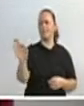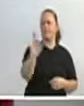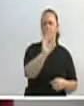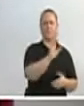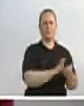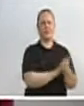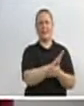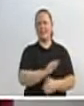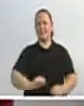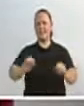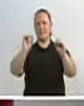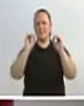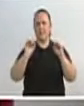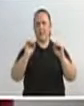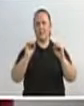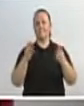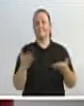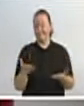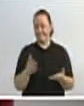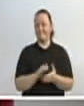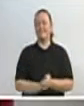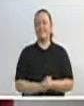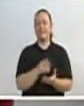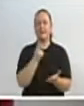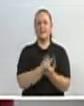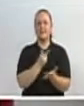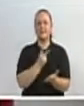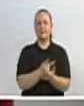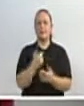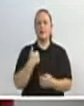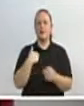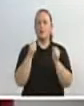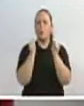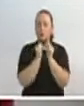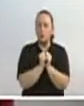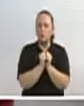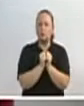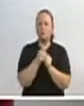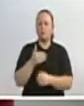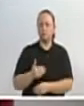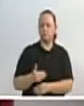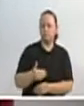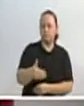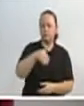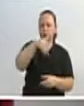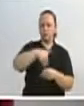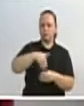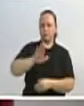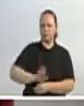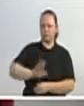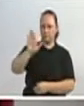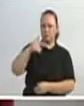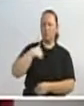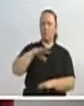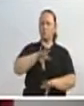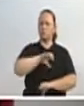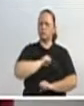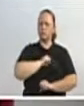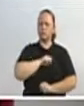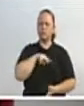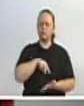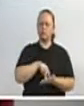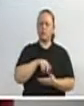sempre, quando assumir a postura de ir para o processo eleitoral, assumir com essa postura, não defendo